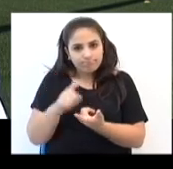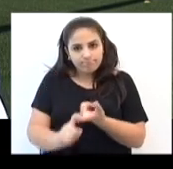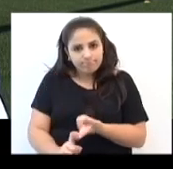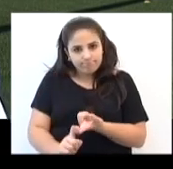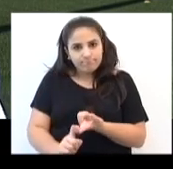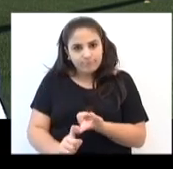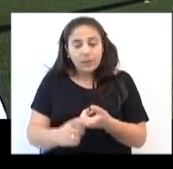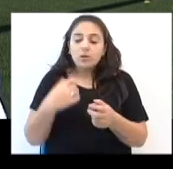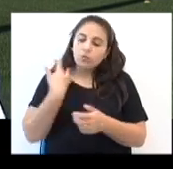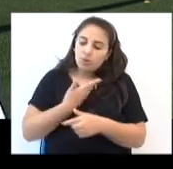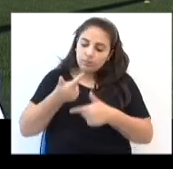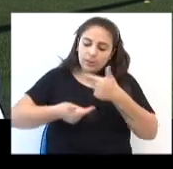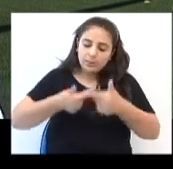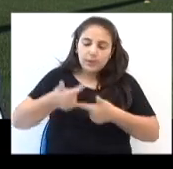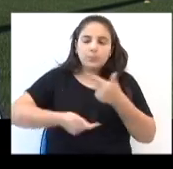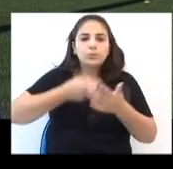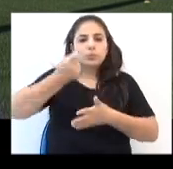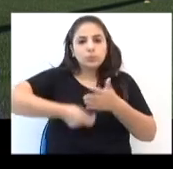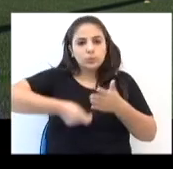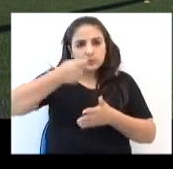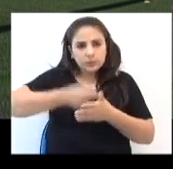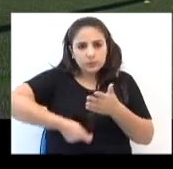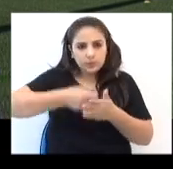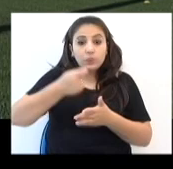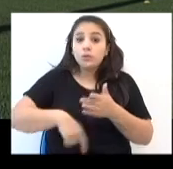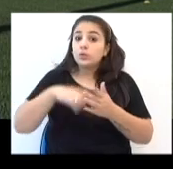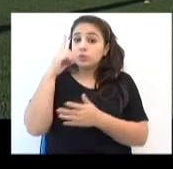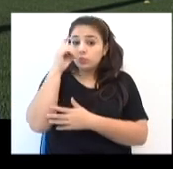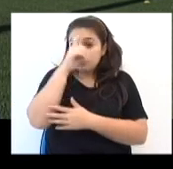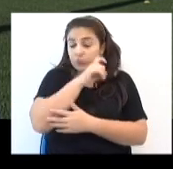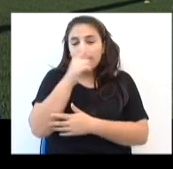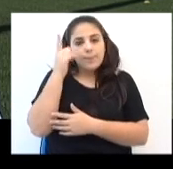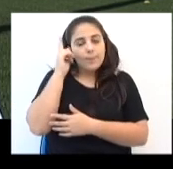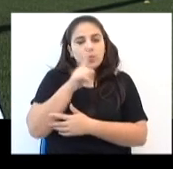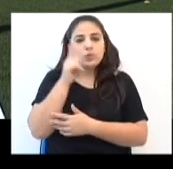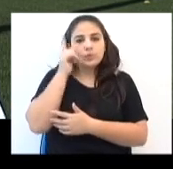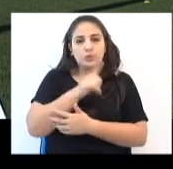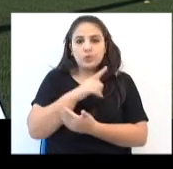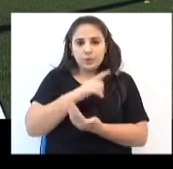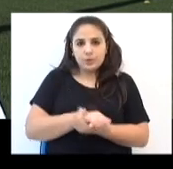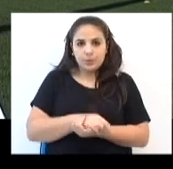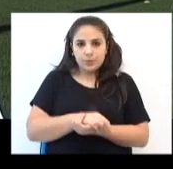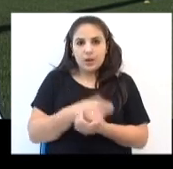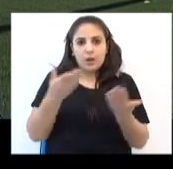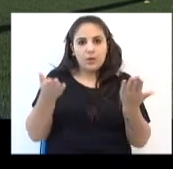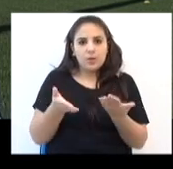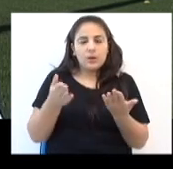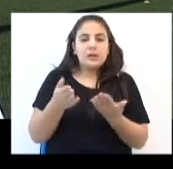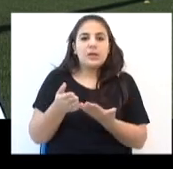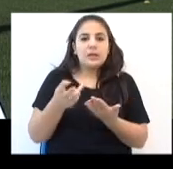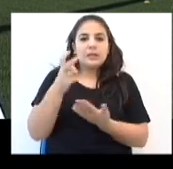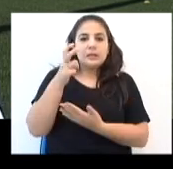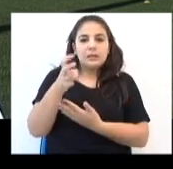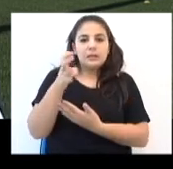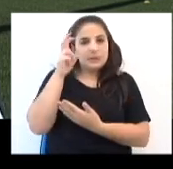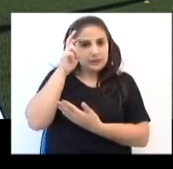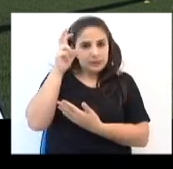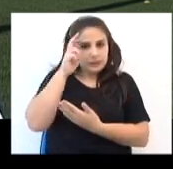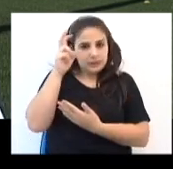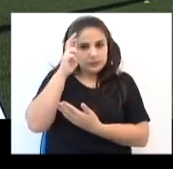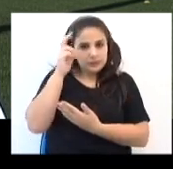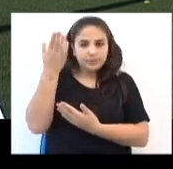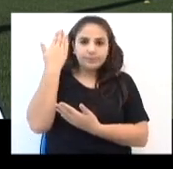financeira. Então, trabalhamos, lutamos, foi com sacrifício, mas conseguimos agora, na quinta-feira